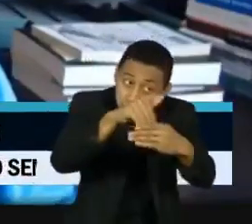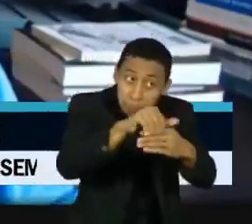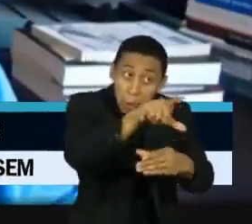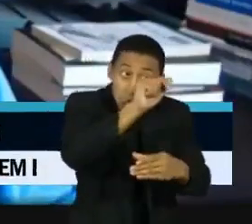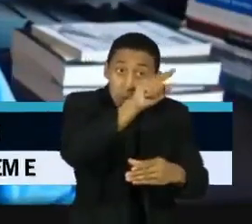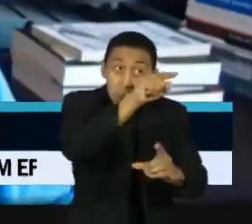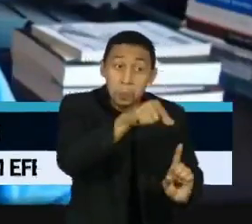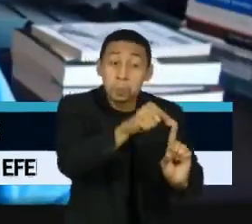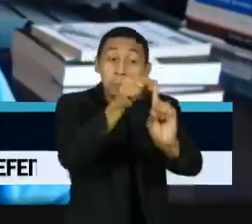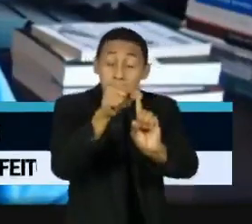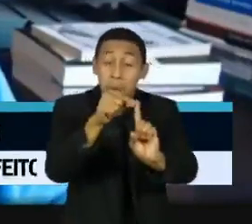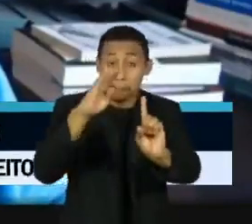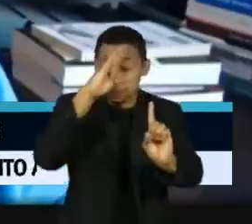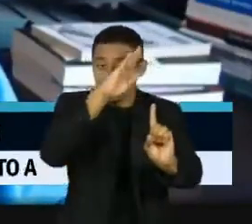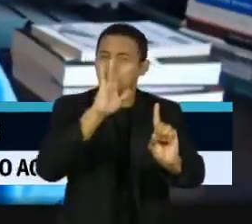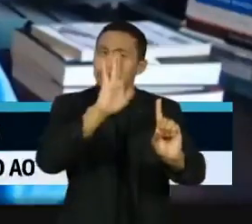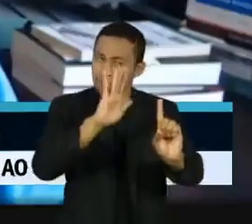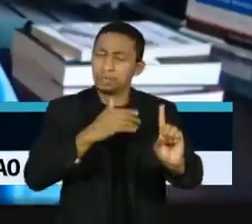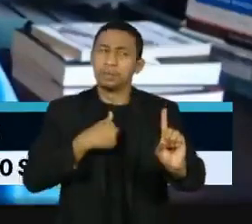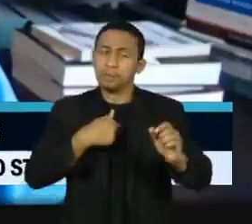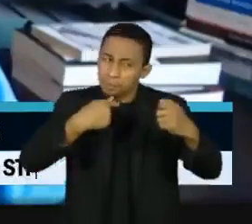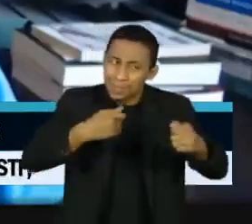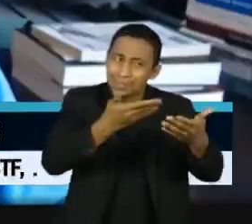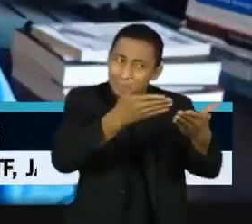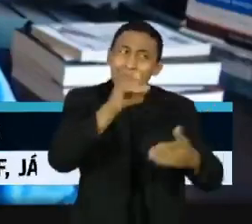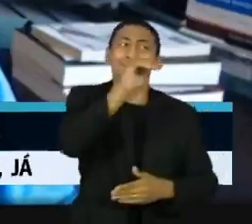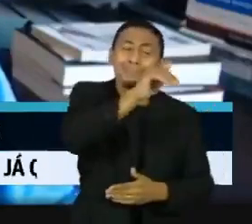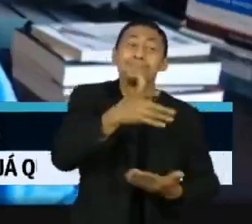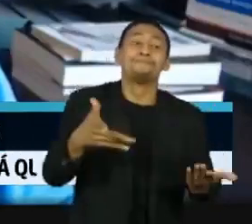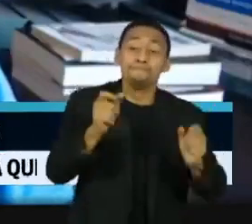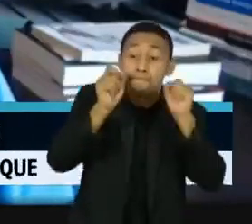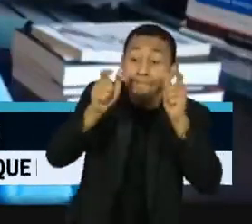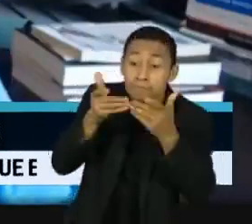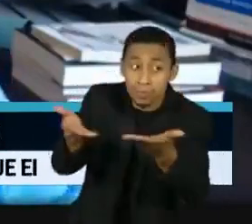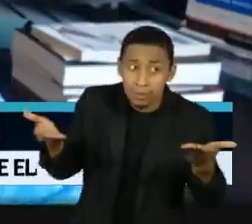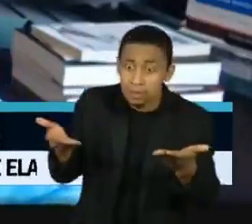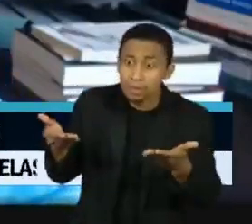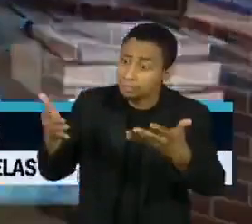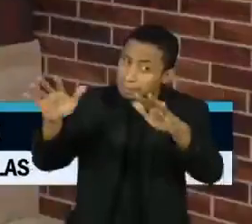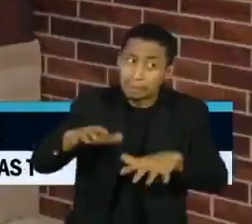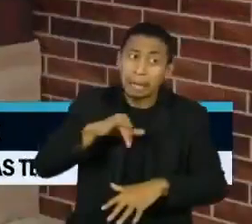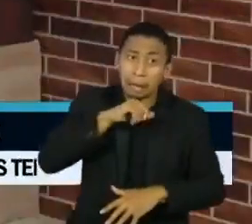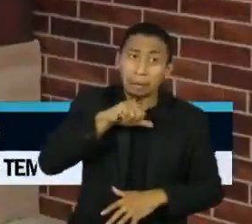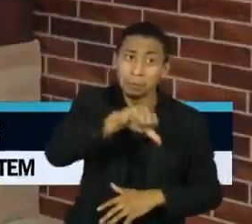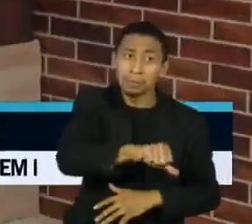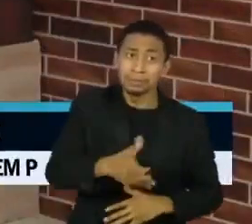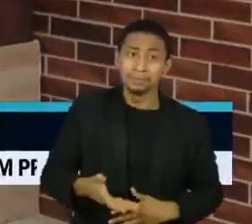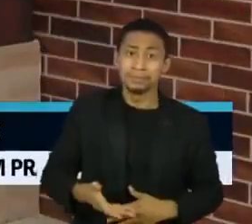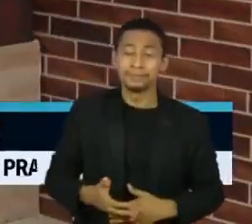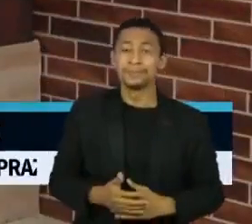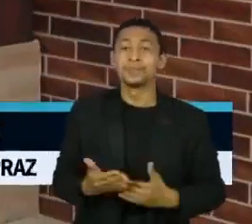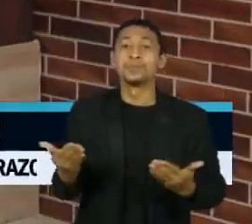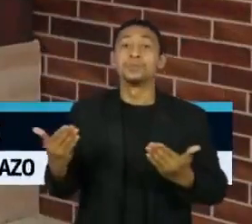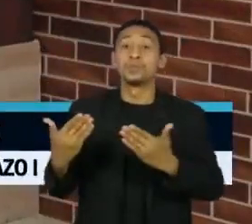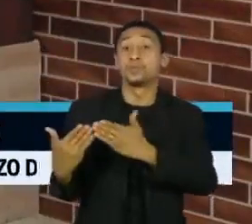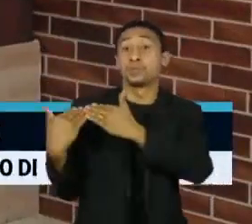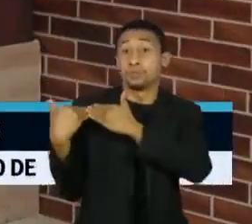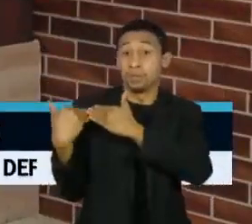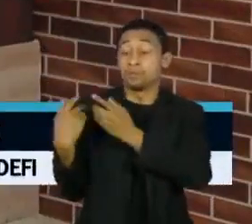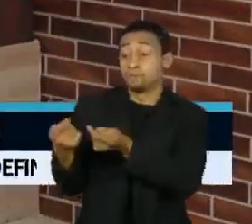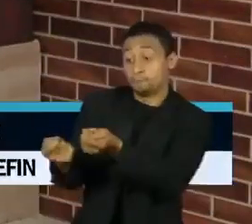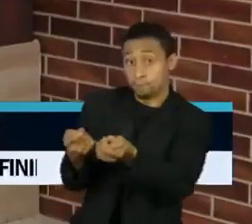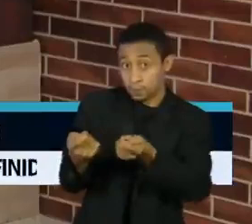francamente, é preciso que o presidente abra os olhos, do jeito que vai indo, vai mal. Hoje, a responsabilidade em cima do